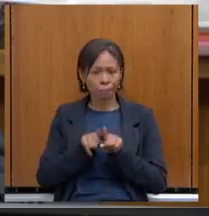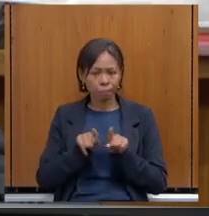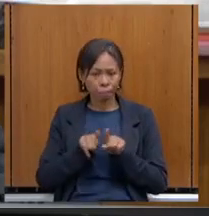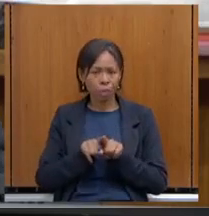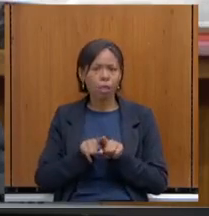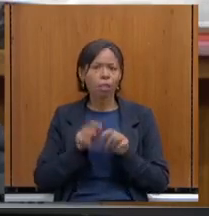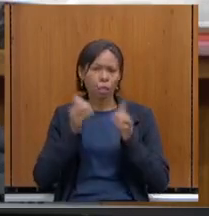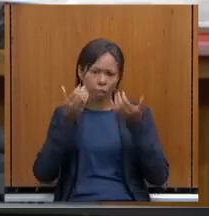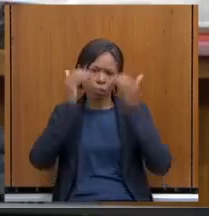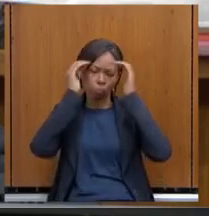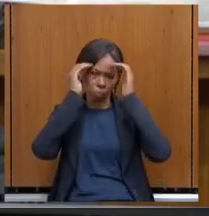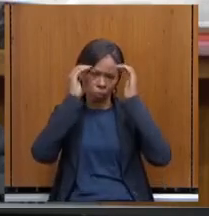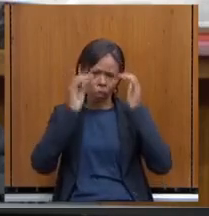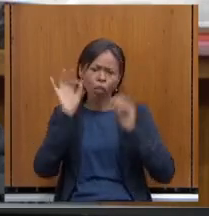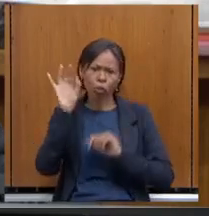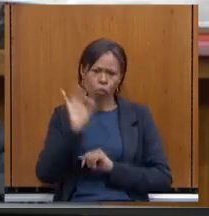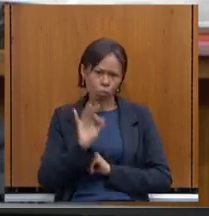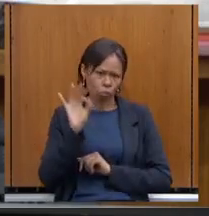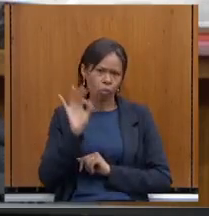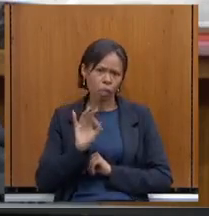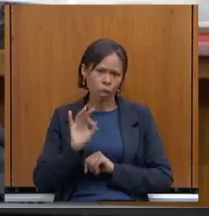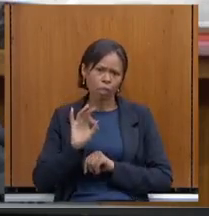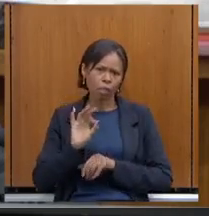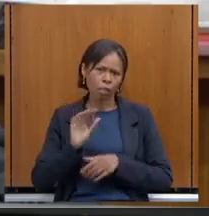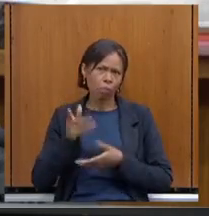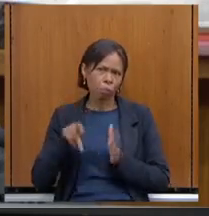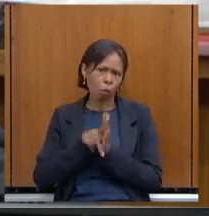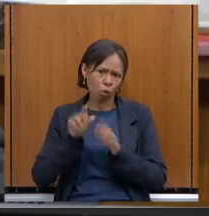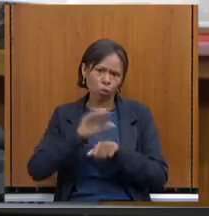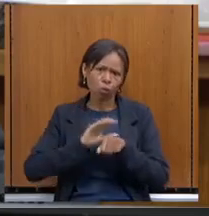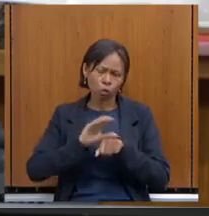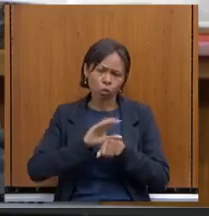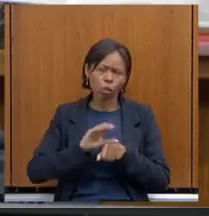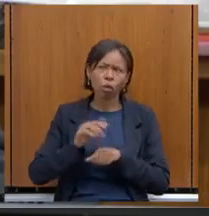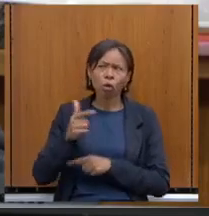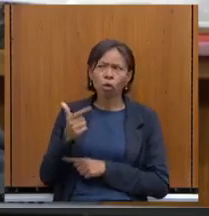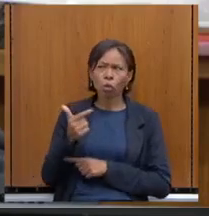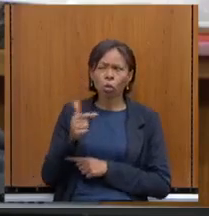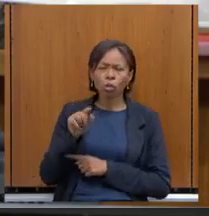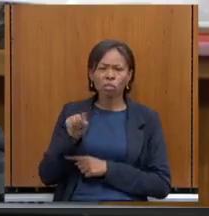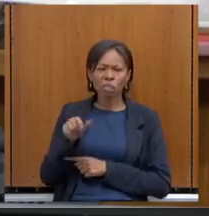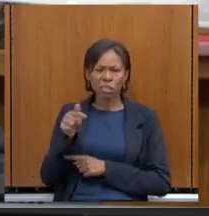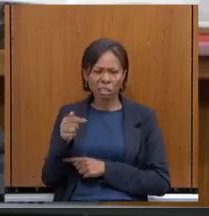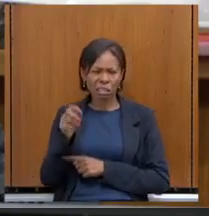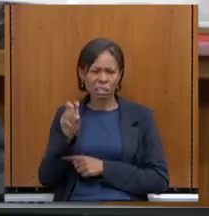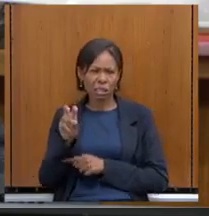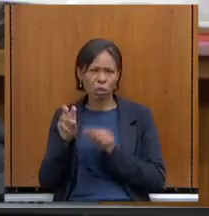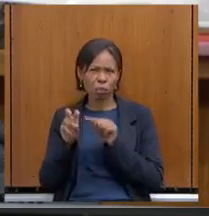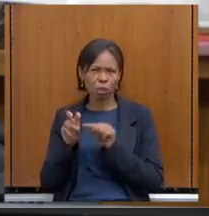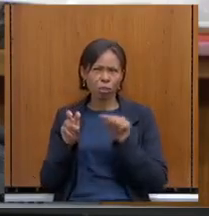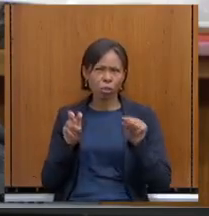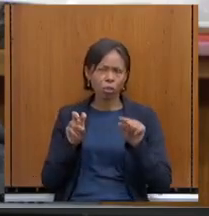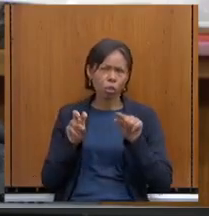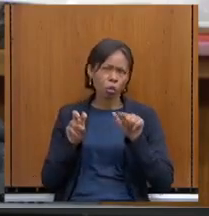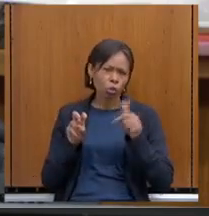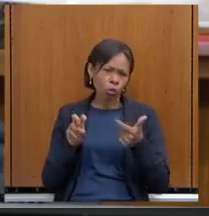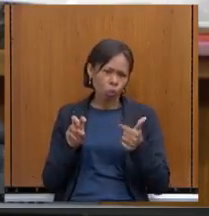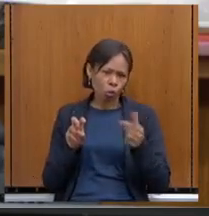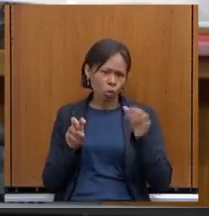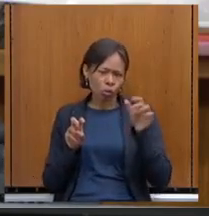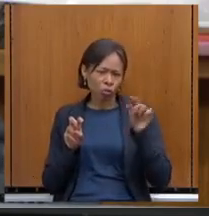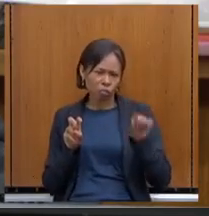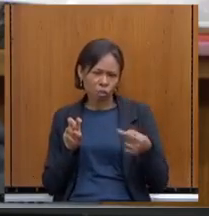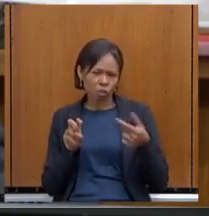constitucionais. Essa redução citada de 12,75% em 2019 para 12,29% é somente do índice